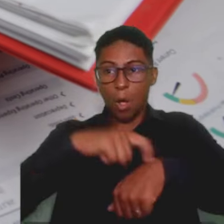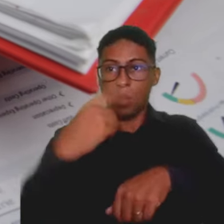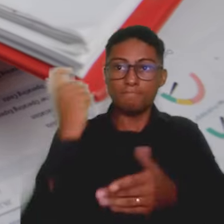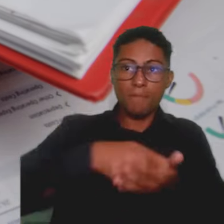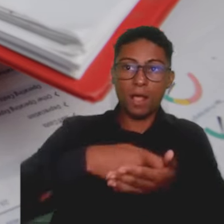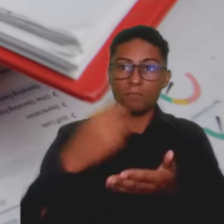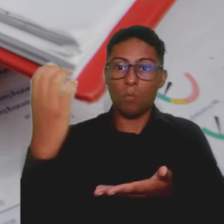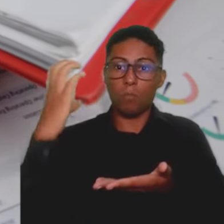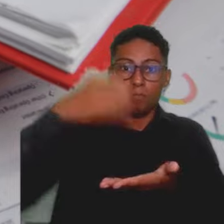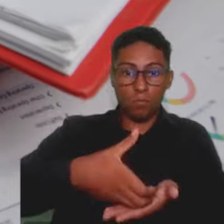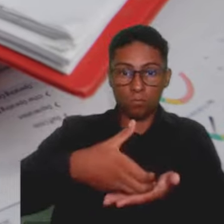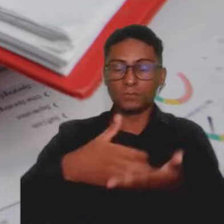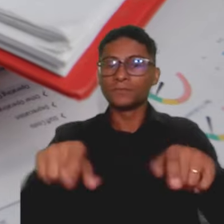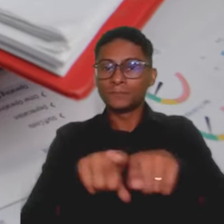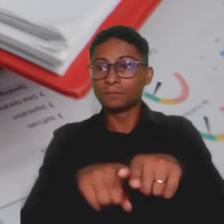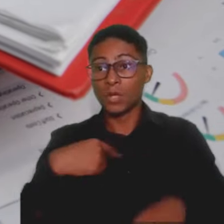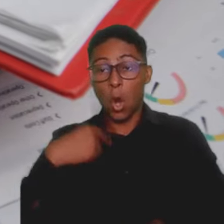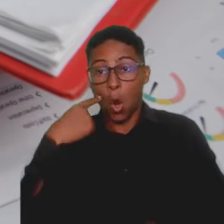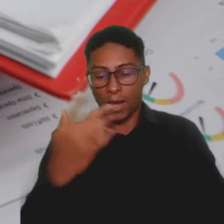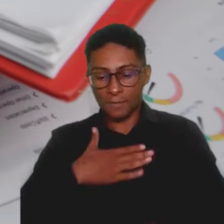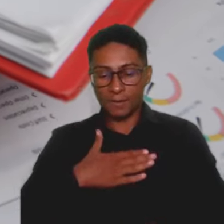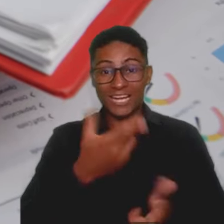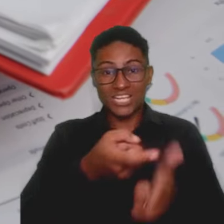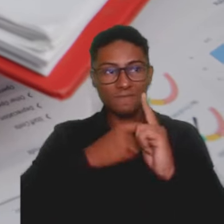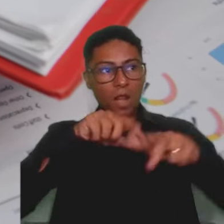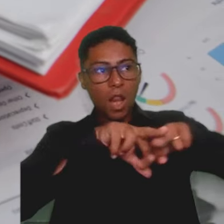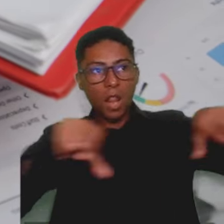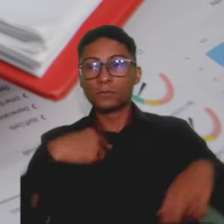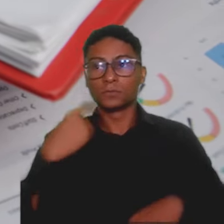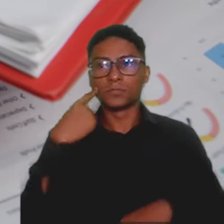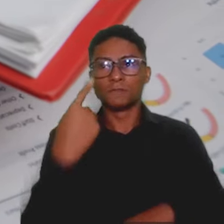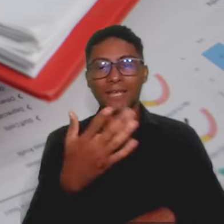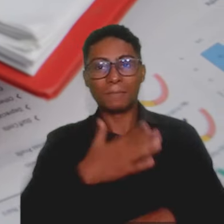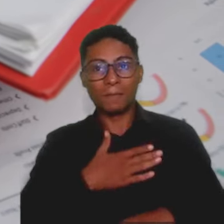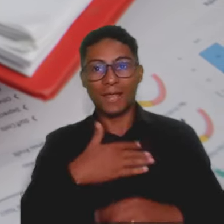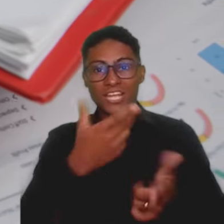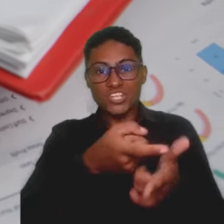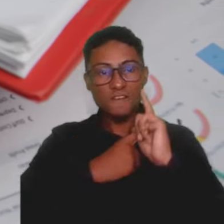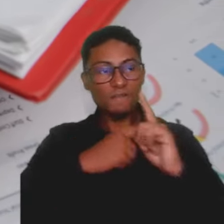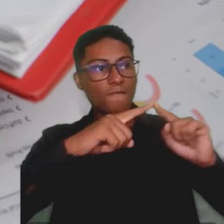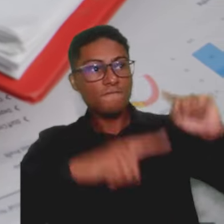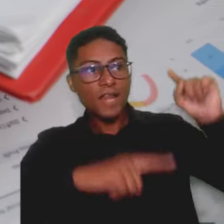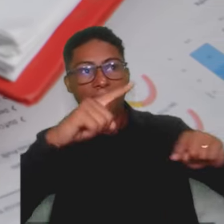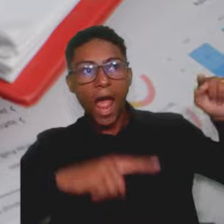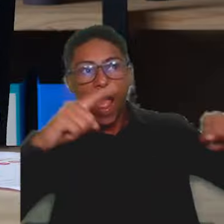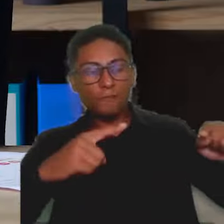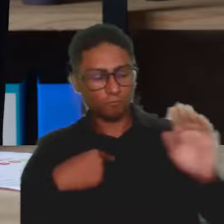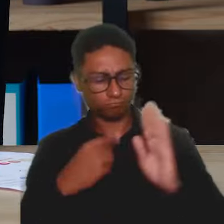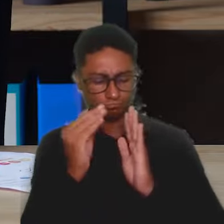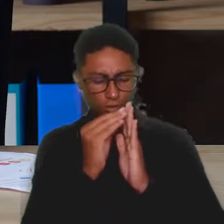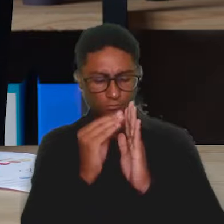principalmente olhar para as minhas despesas. Então, quando eu coloco lá quais são as minhas despesas variáveis ou meus custos variáveis,